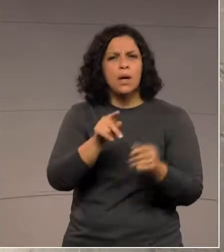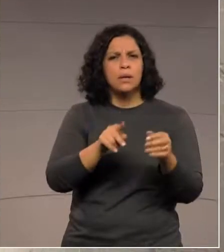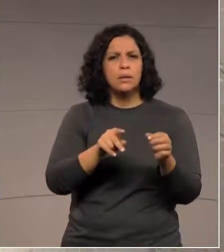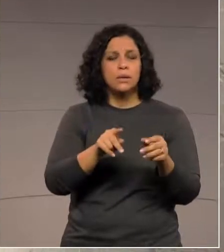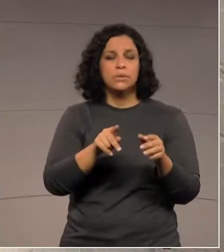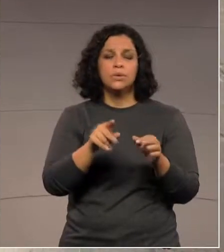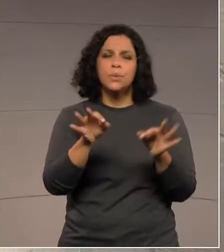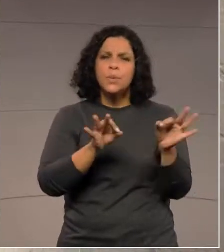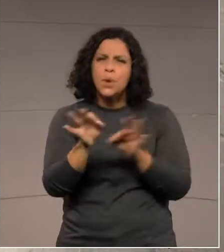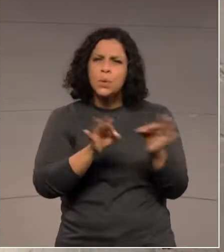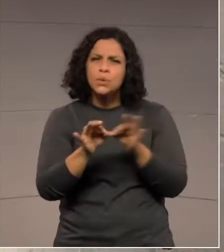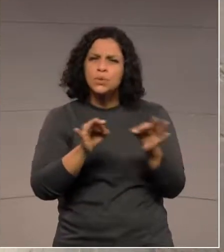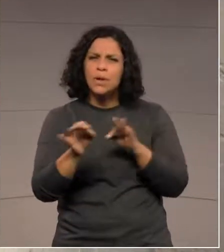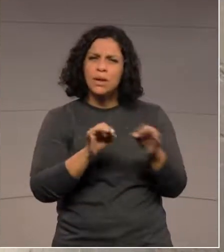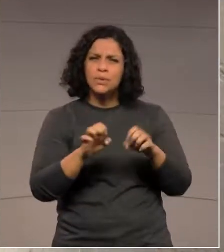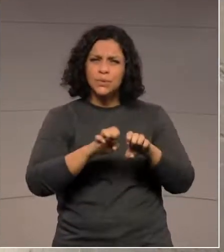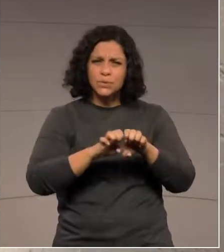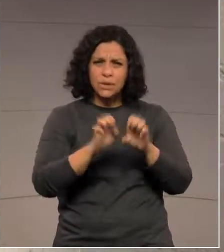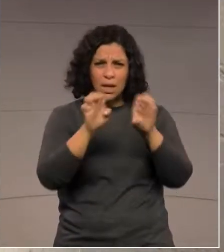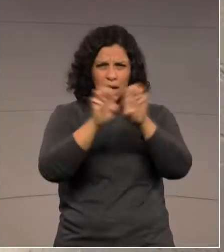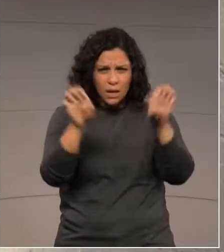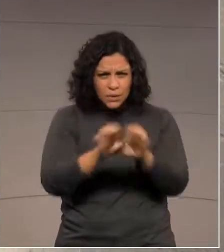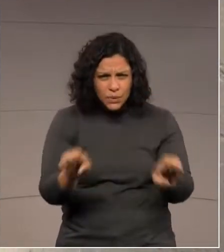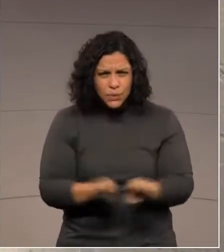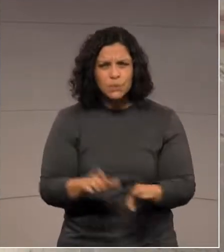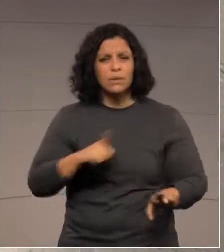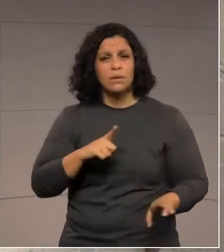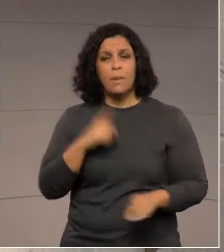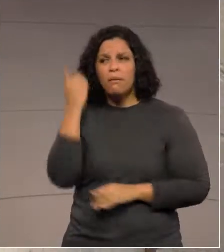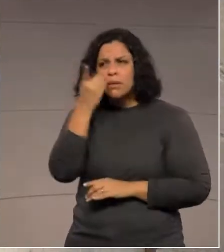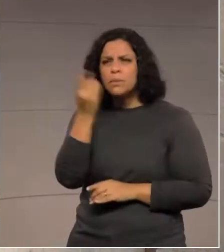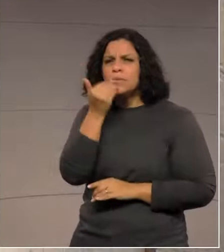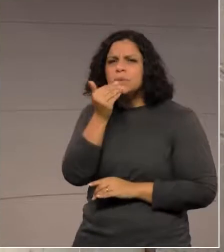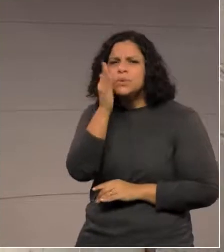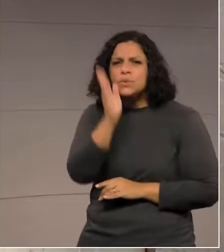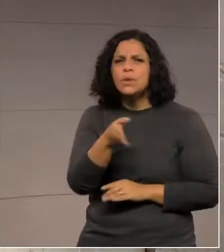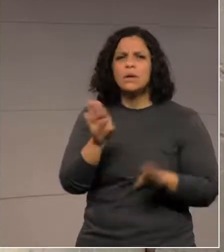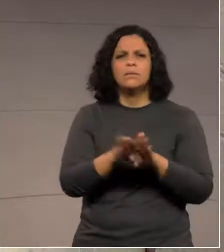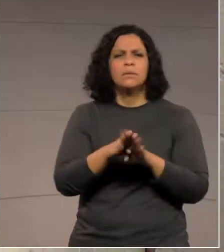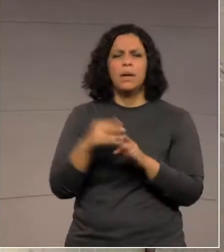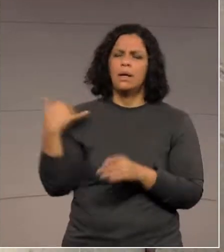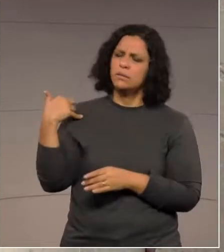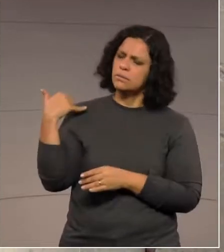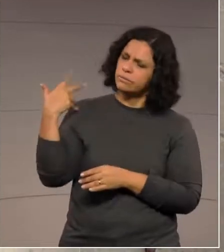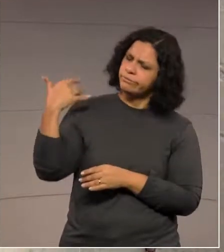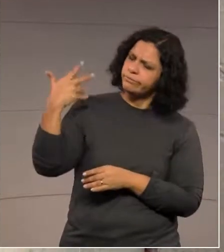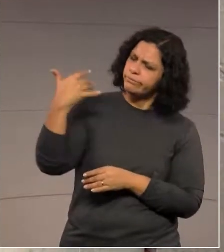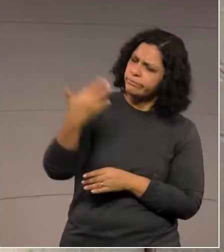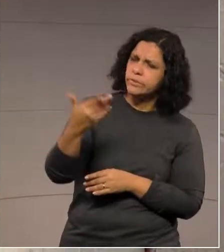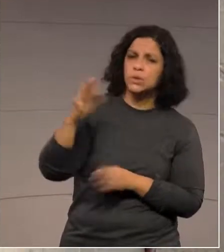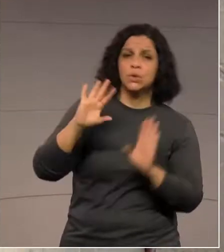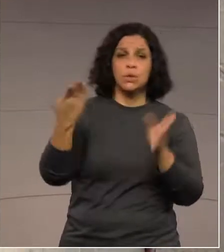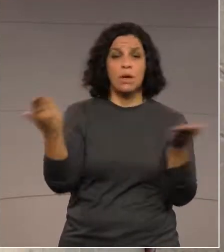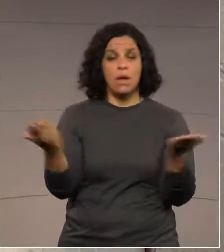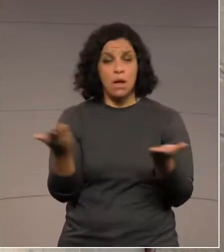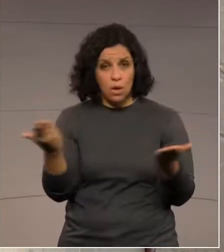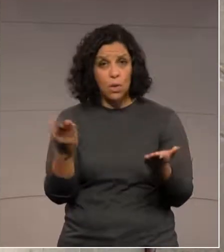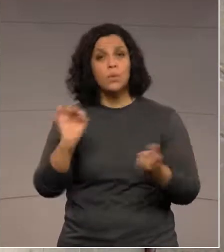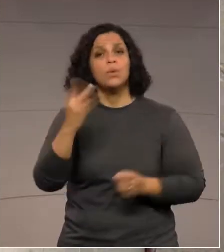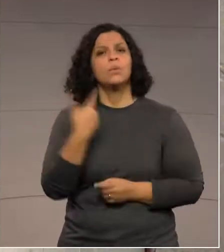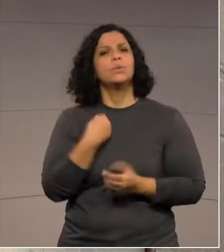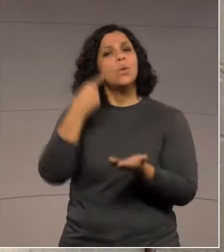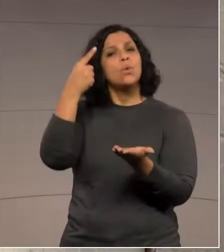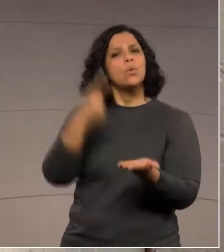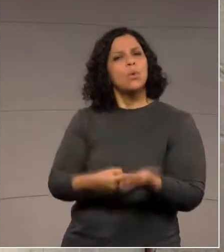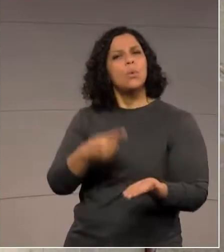estruturantes, uma solicitação minha, uma solicitação de também outros deputados que ao longo da história passaram por aqui, mas agora sim, o Estado se